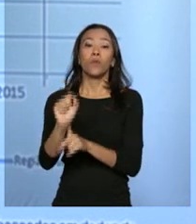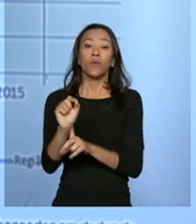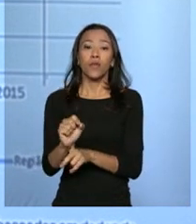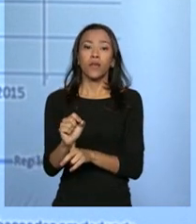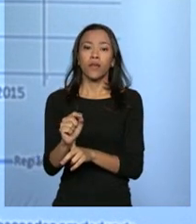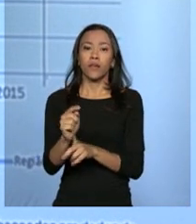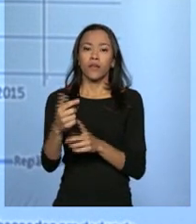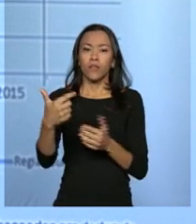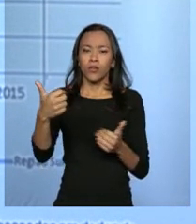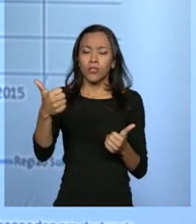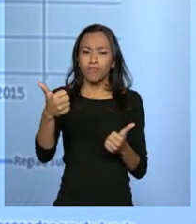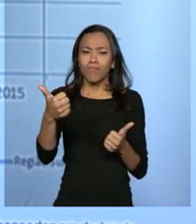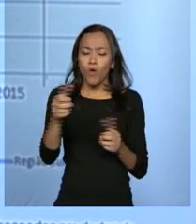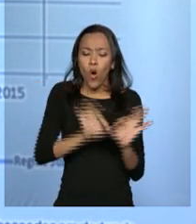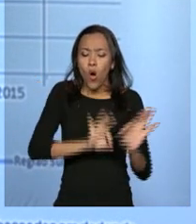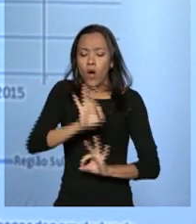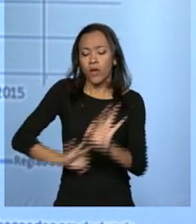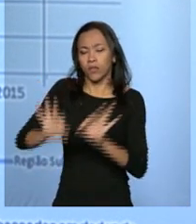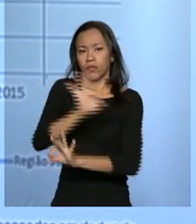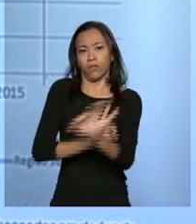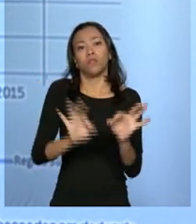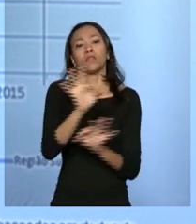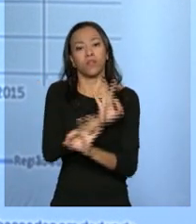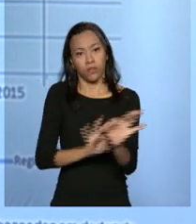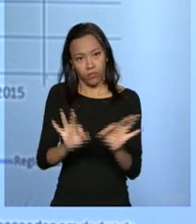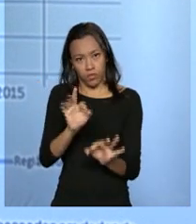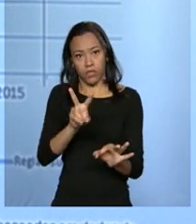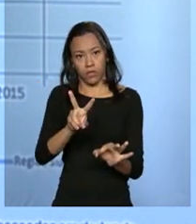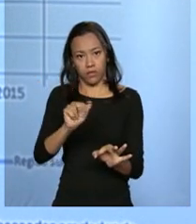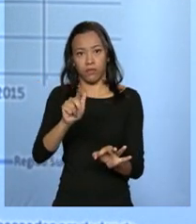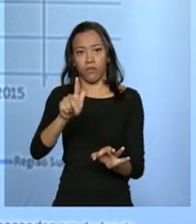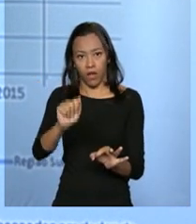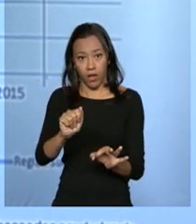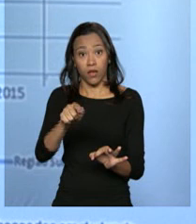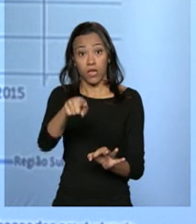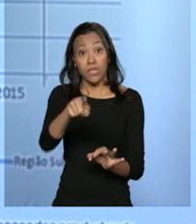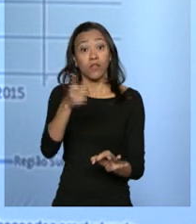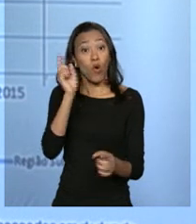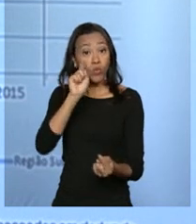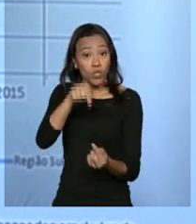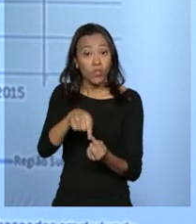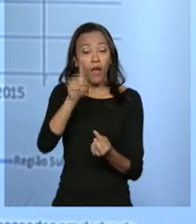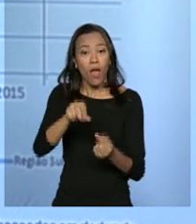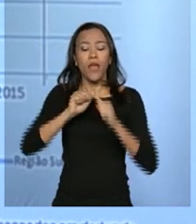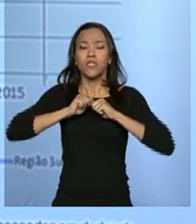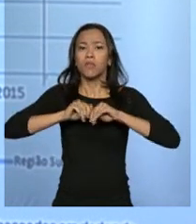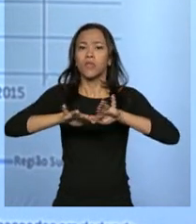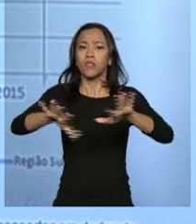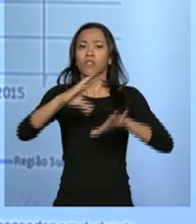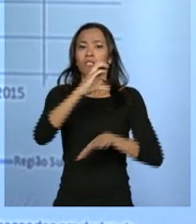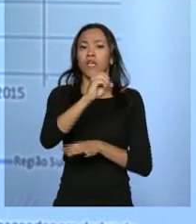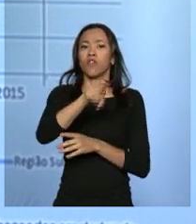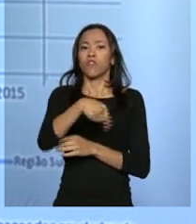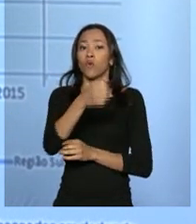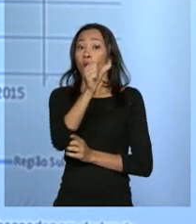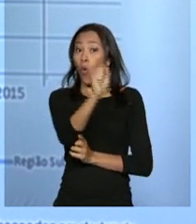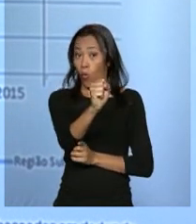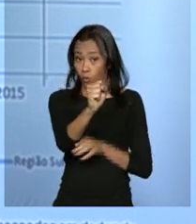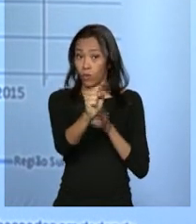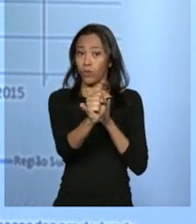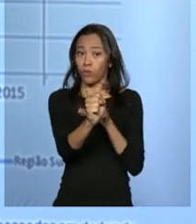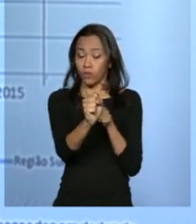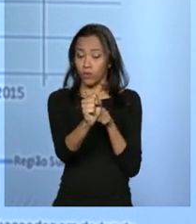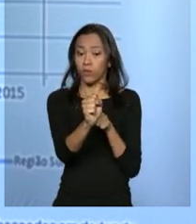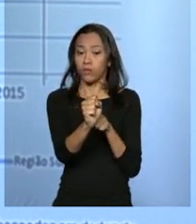quatro das regiões, praticamente encontrando. E notem que tudo isso numa expansão, passando de 0,8, que era o topo,